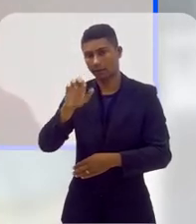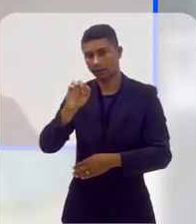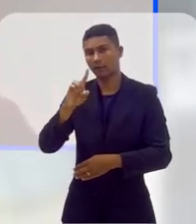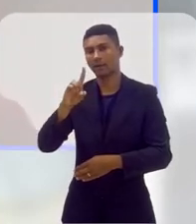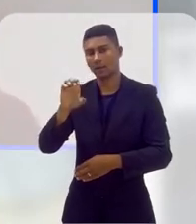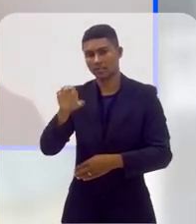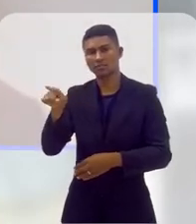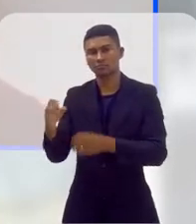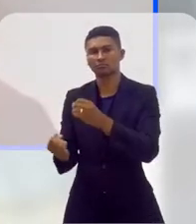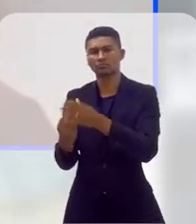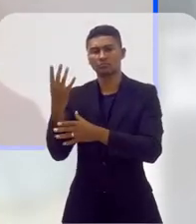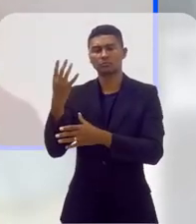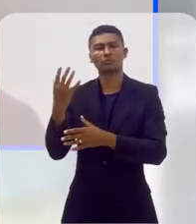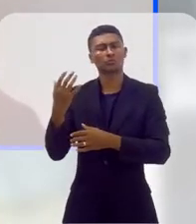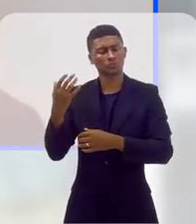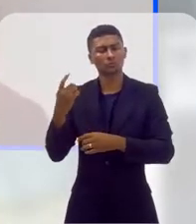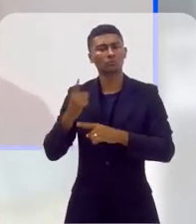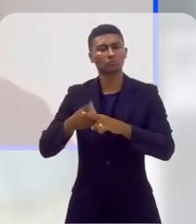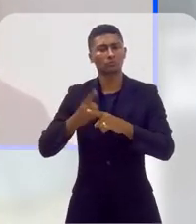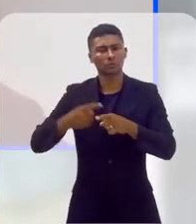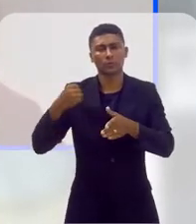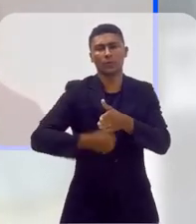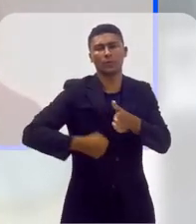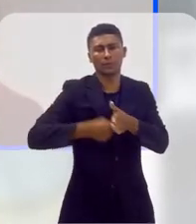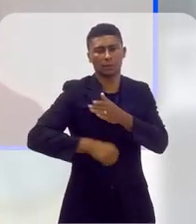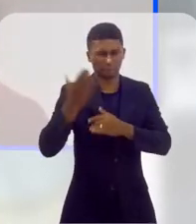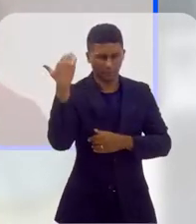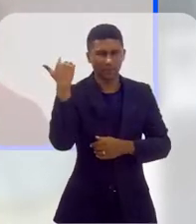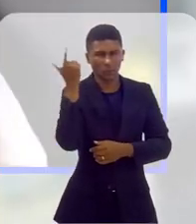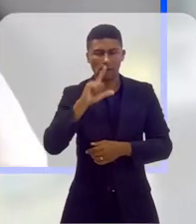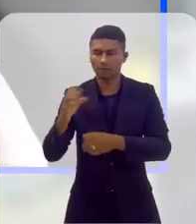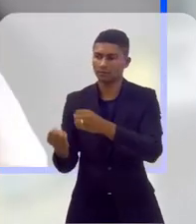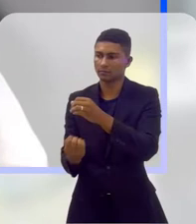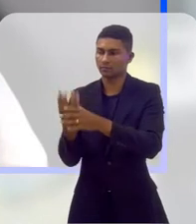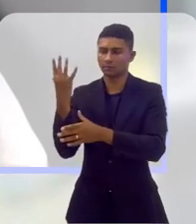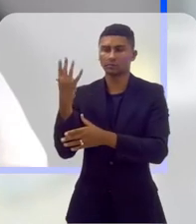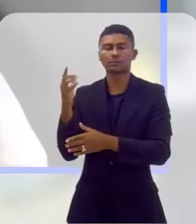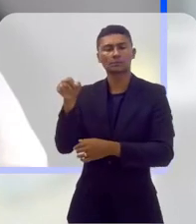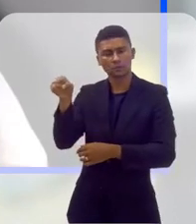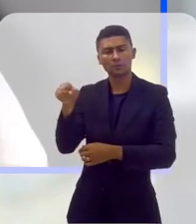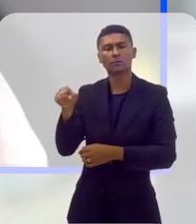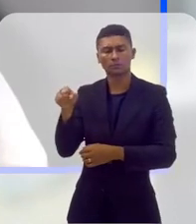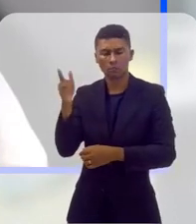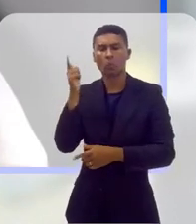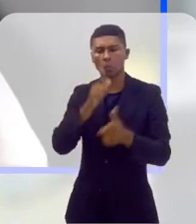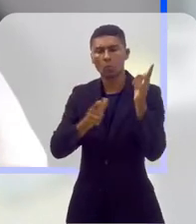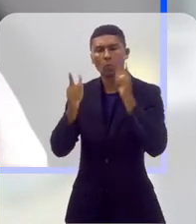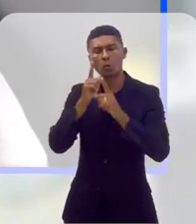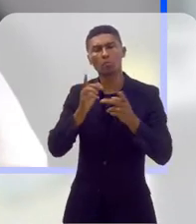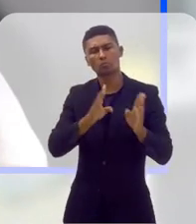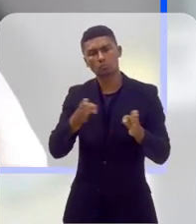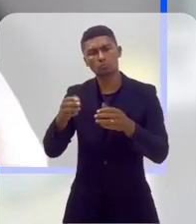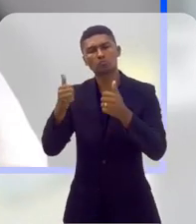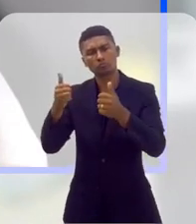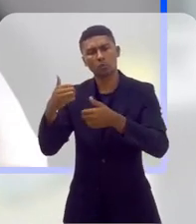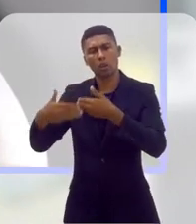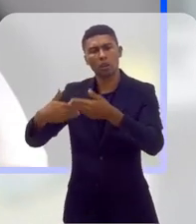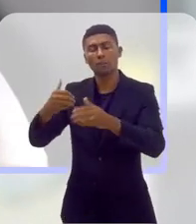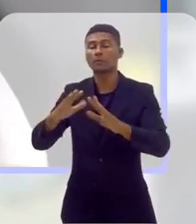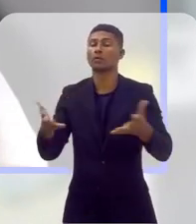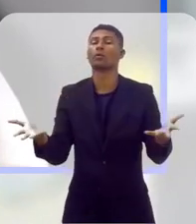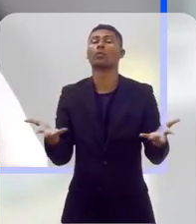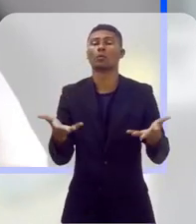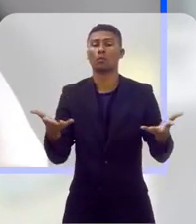sociais, dos conselhos e etc., ela foi uma ideia muito bacana, que funcionou durante um tempo, mas hoje em dia, por exemplo, nós